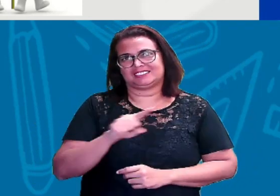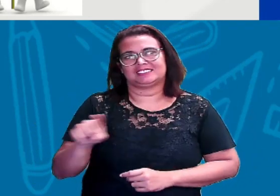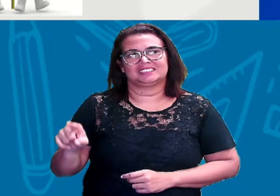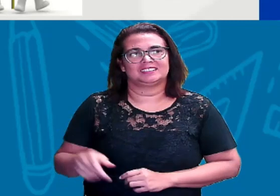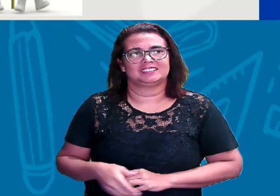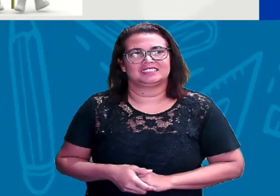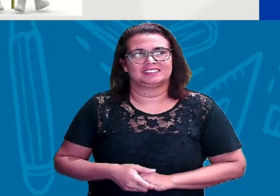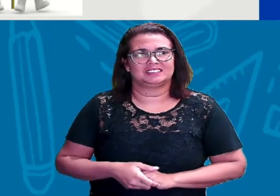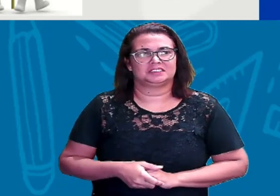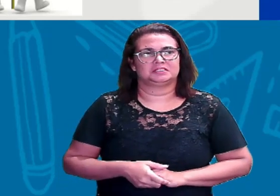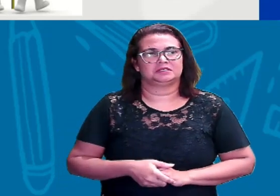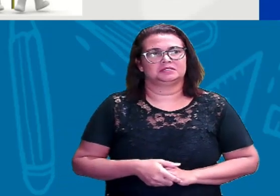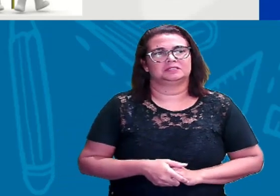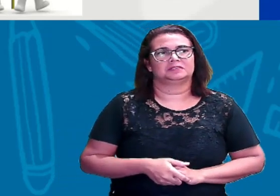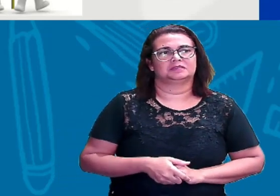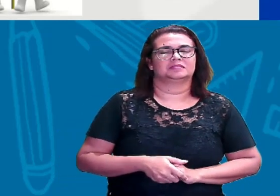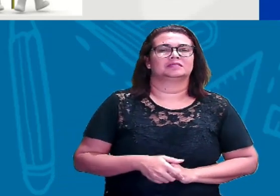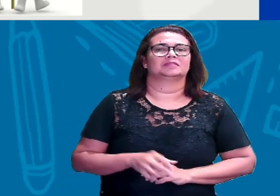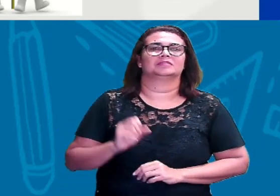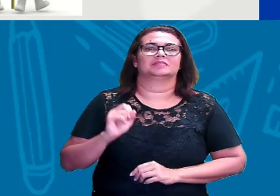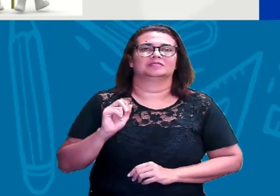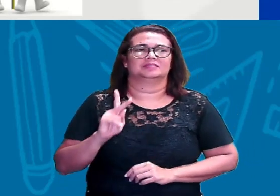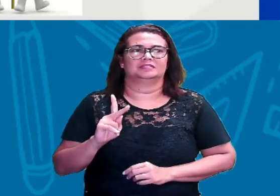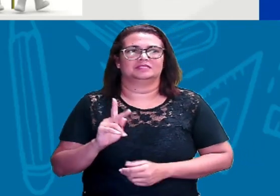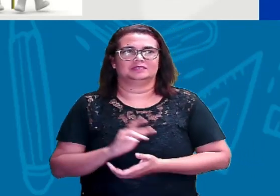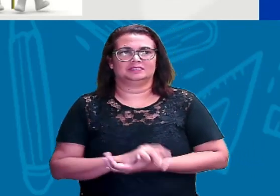não estão erradas. Certinho, amados?